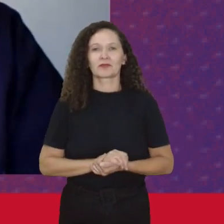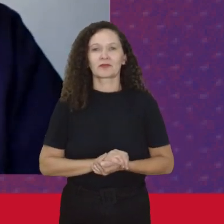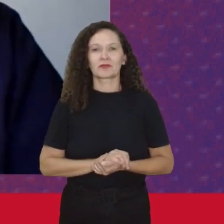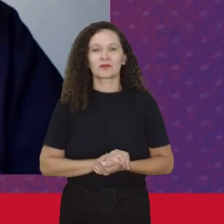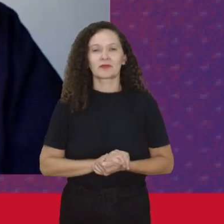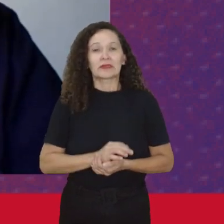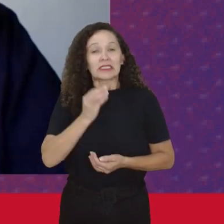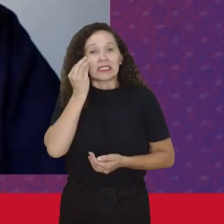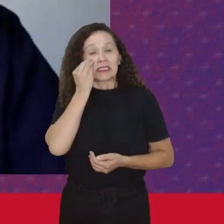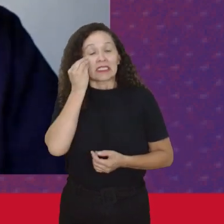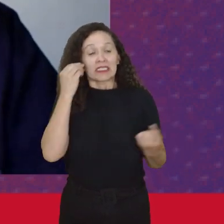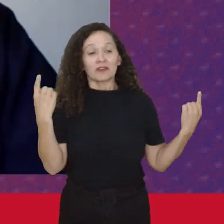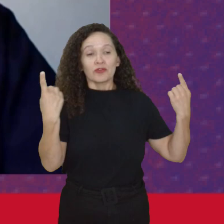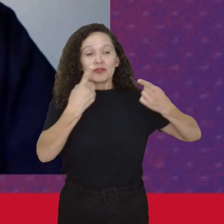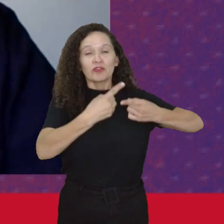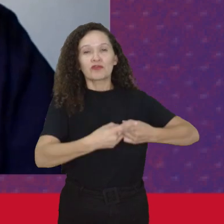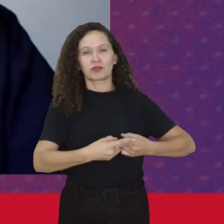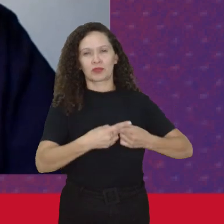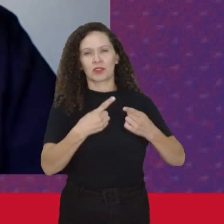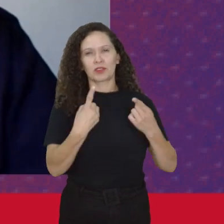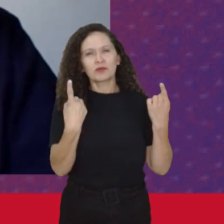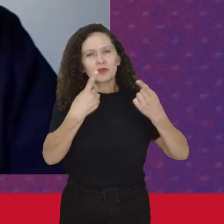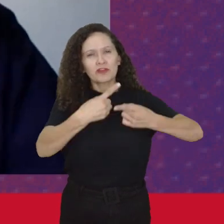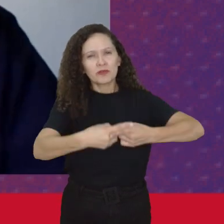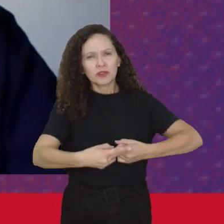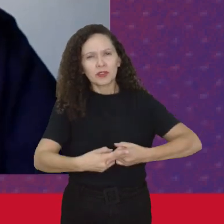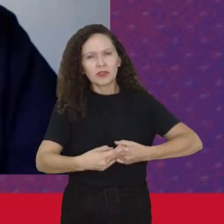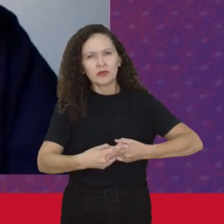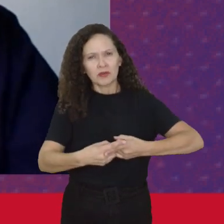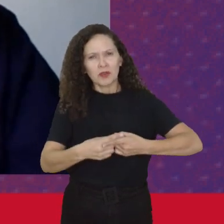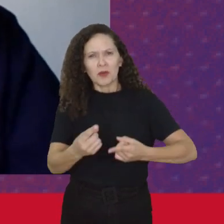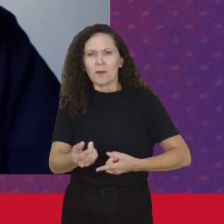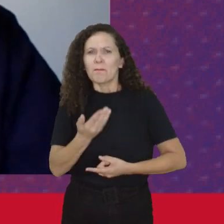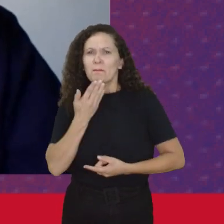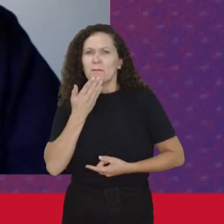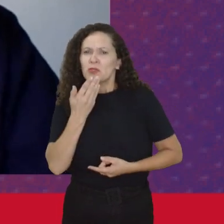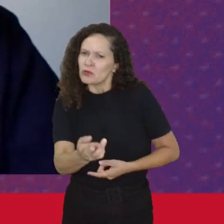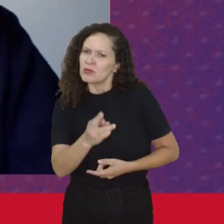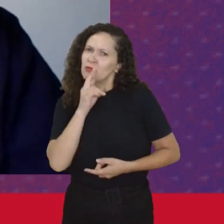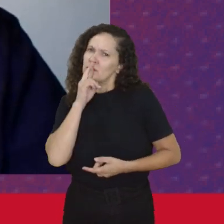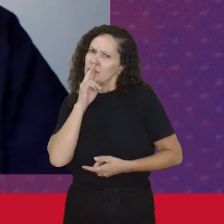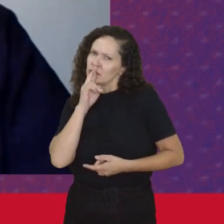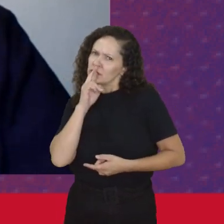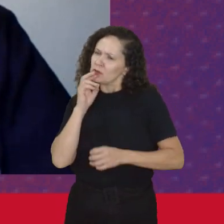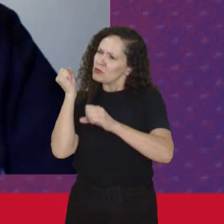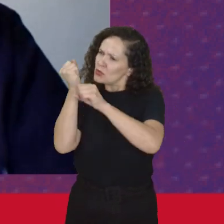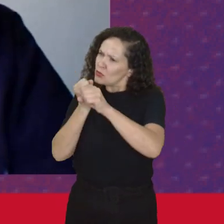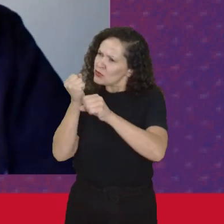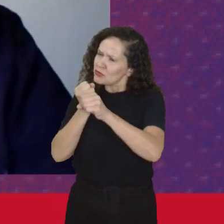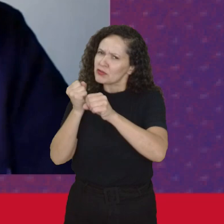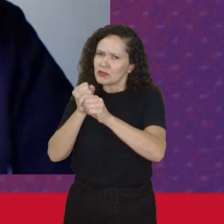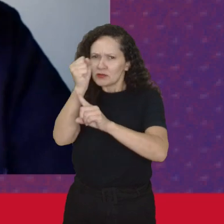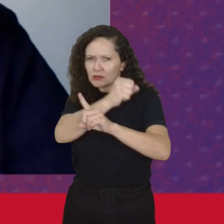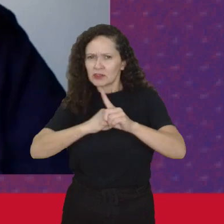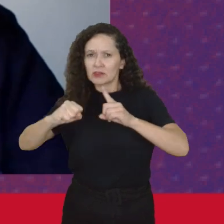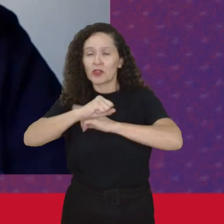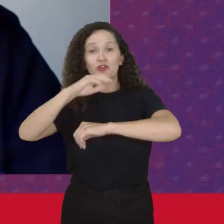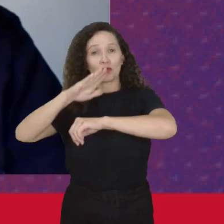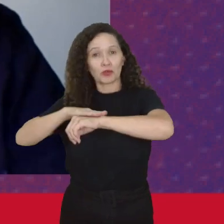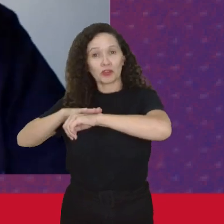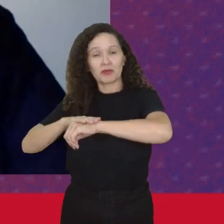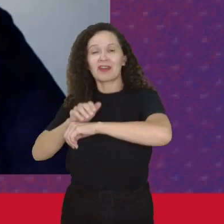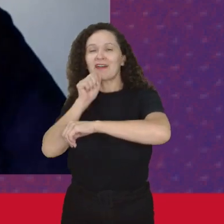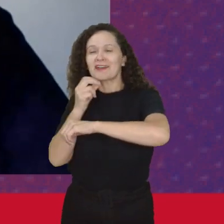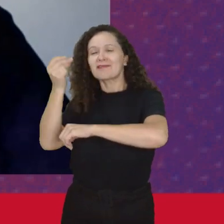Disputando uma resposta Para a sociedade feudal E buscando inclusive A construção de uma sociedade De emancipação E que as mulheres